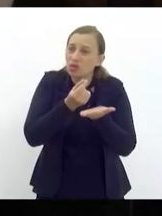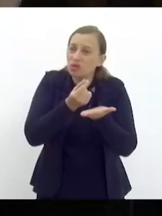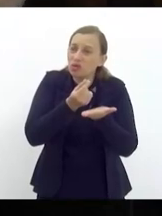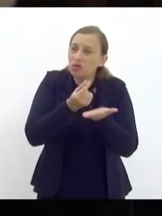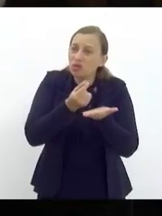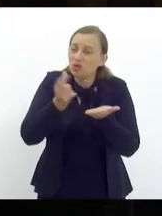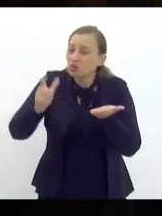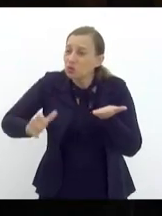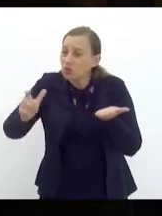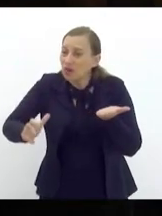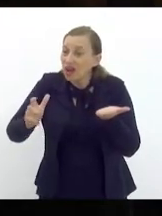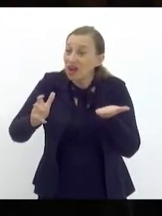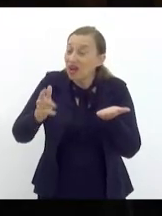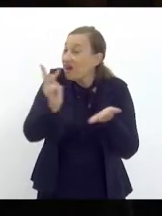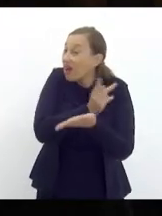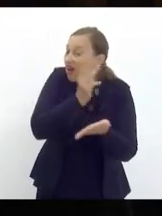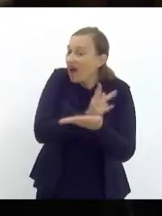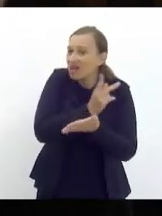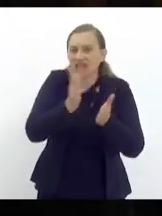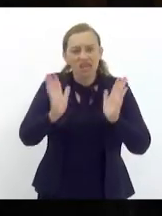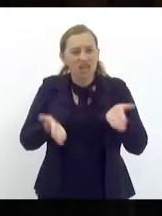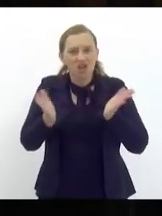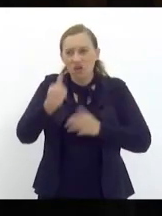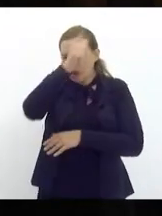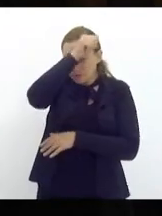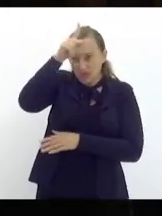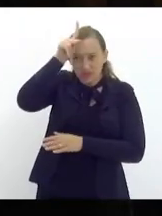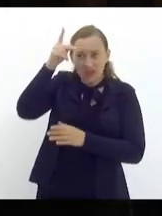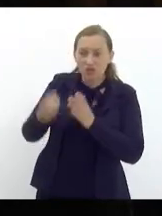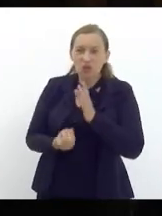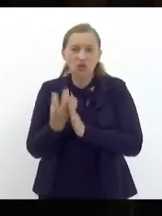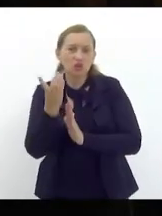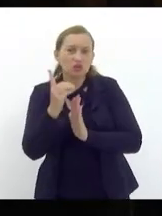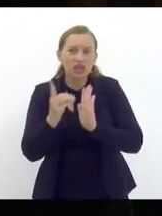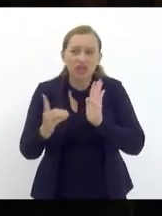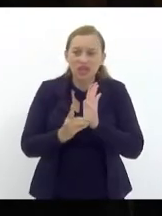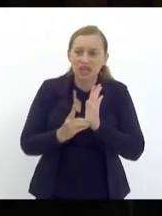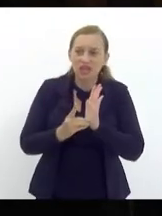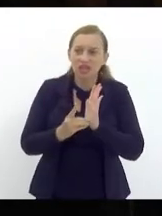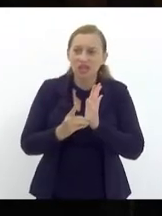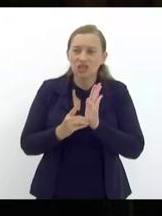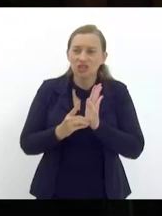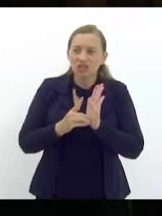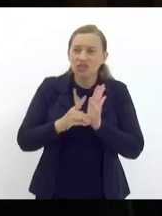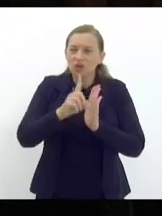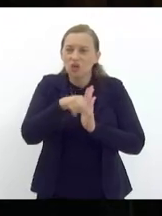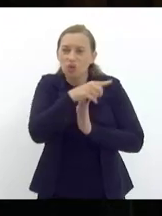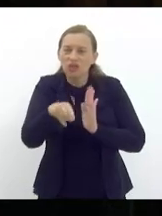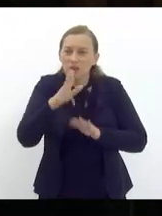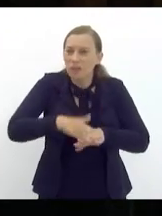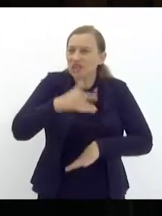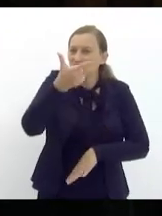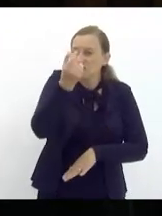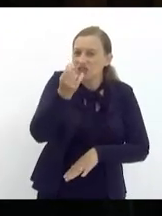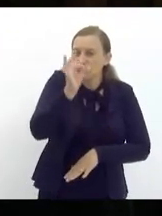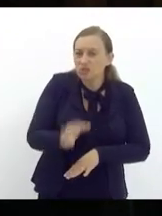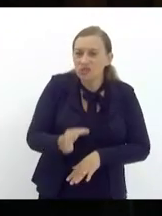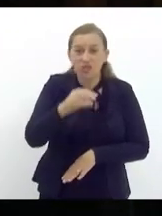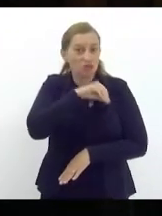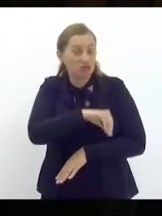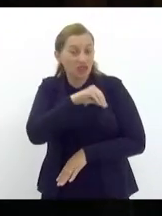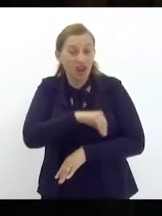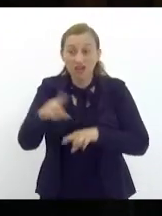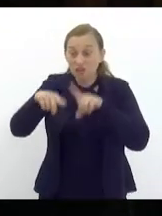agora o prefeito baixa um decreto onde corta em mais de 20% o salário dos